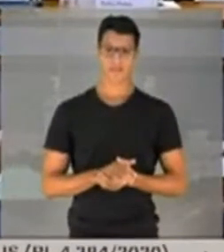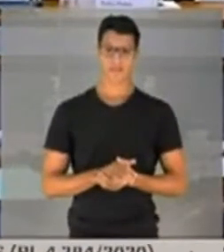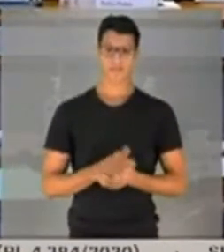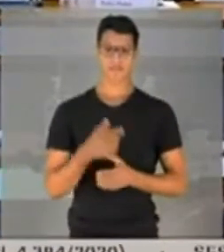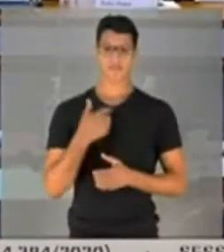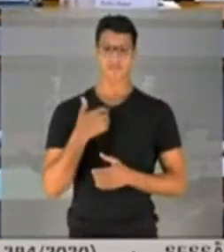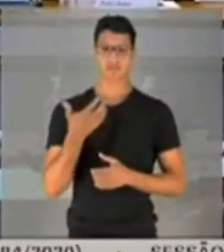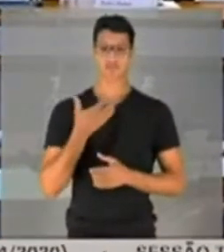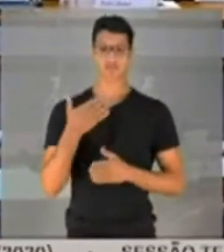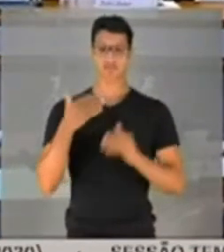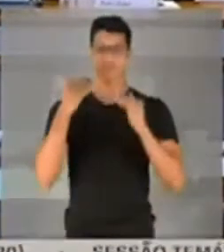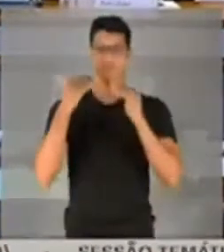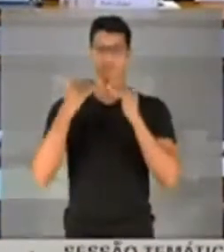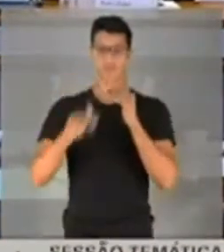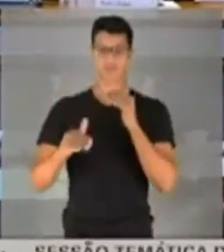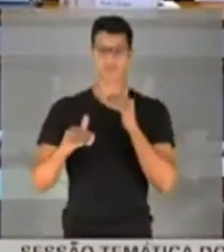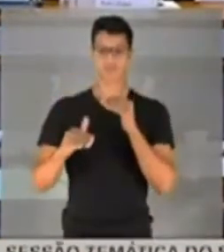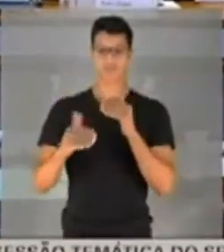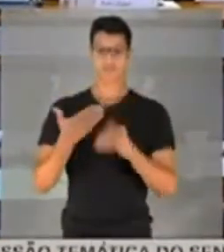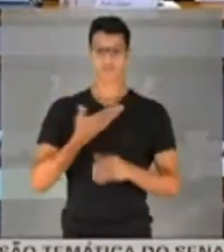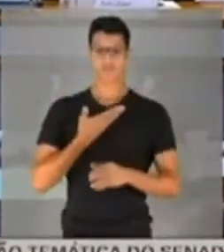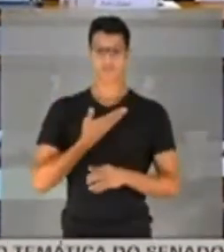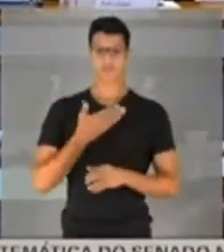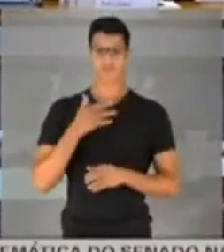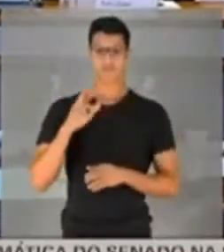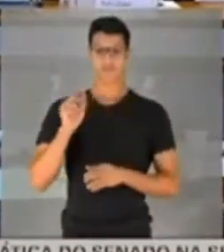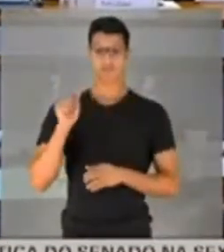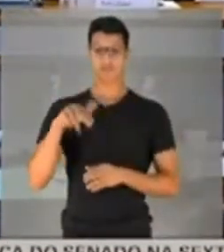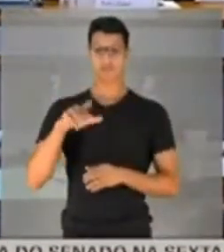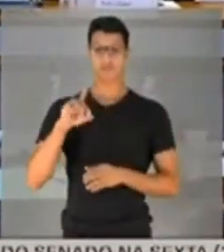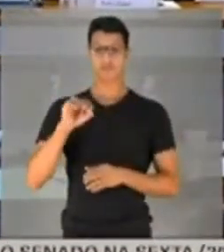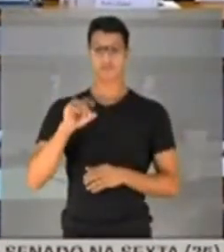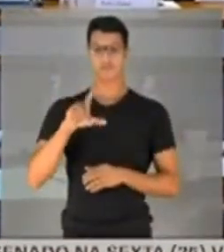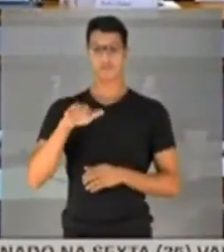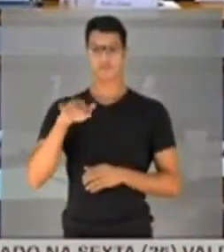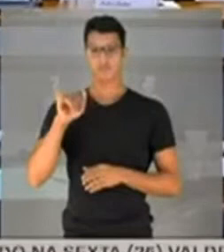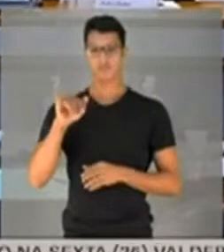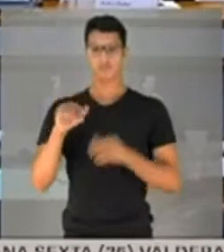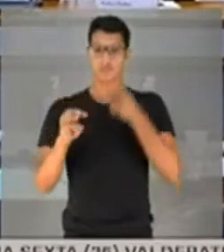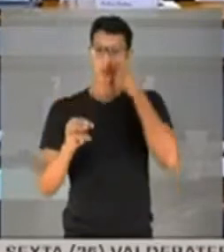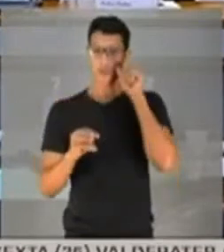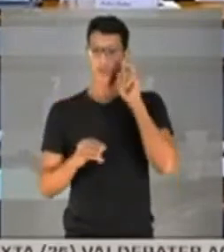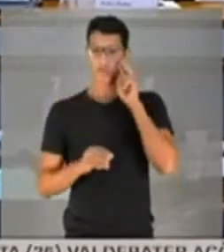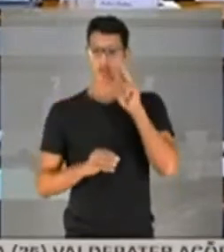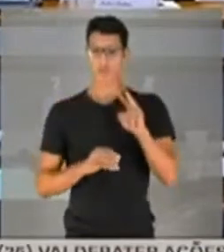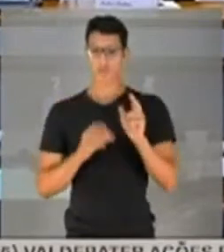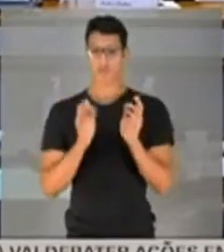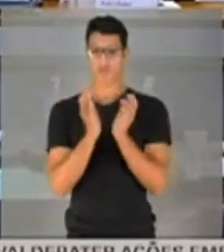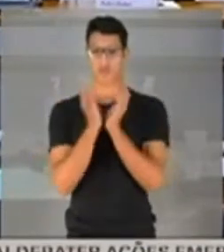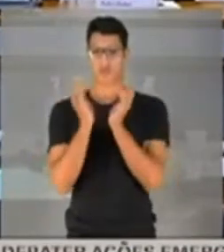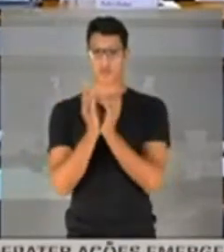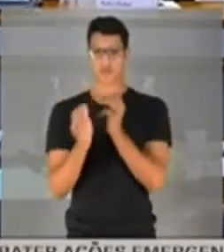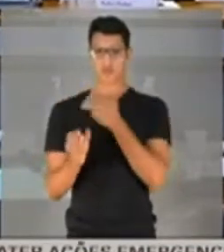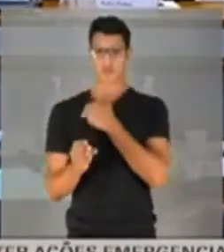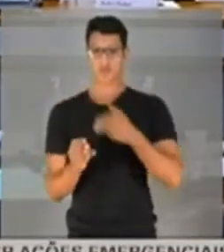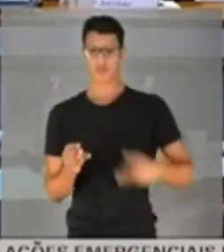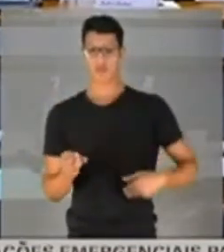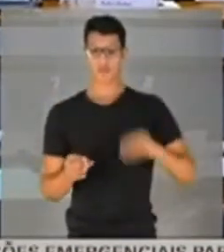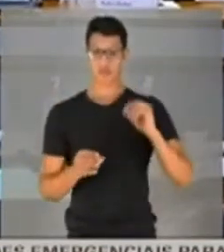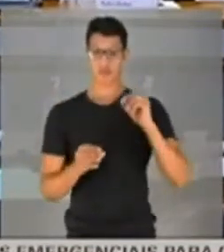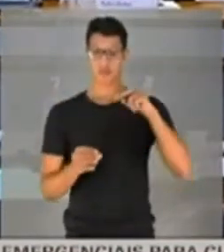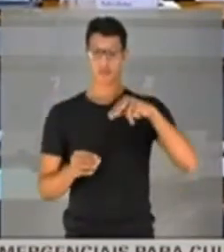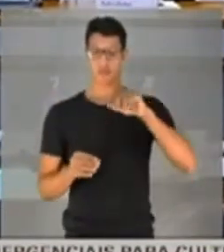discordar com o meu caro colega Randolph, porque ontem eu assisti a coletiva do ministro e